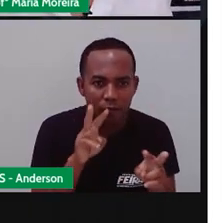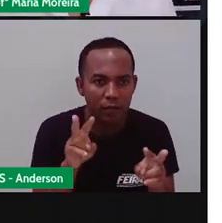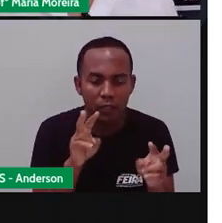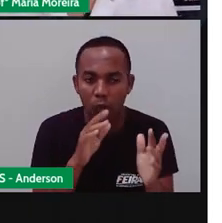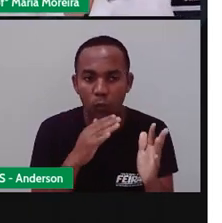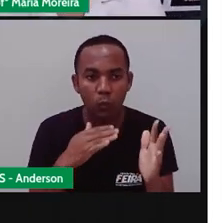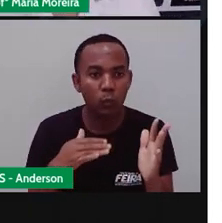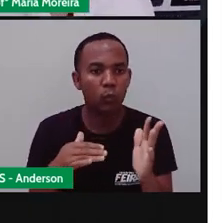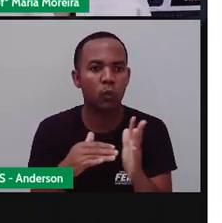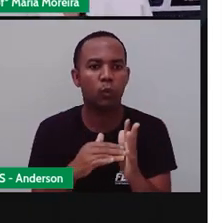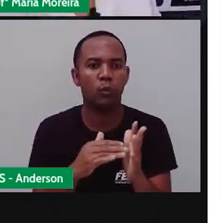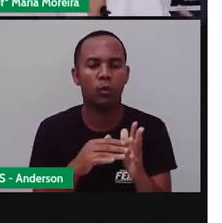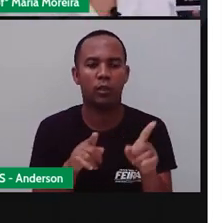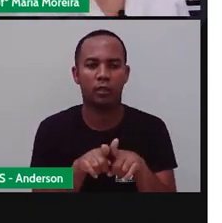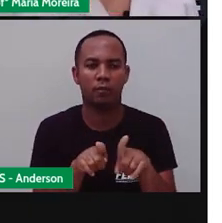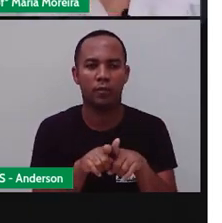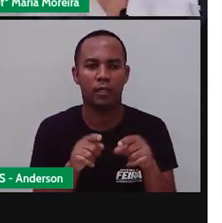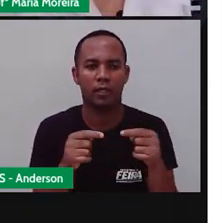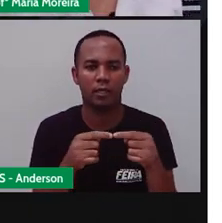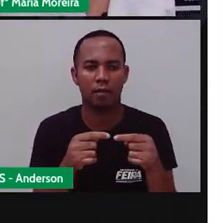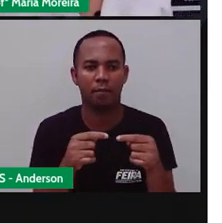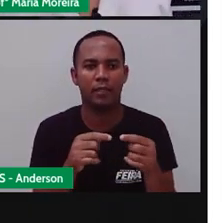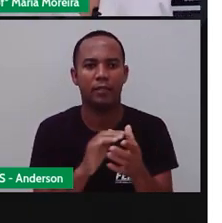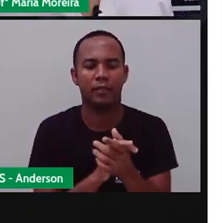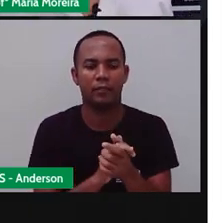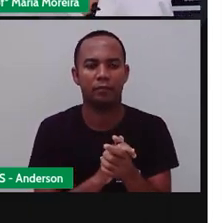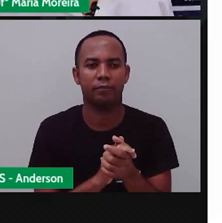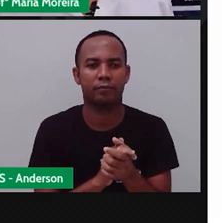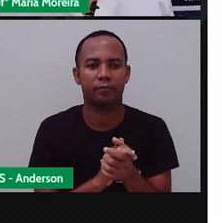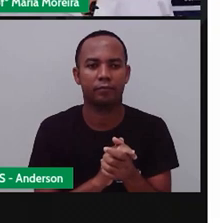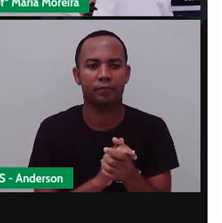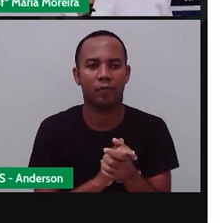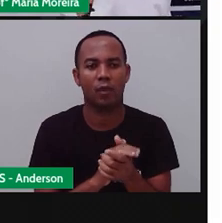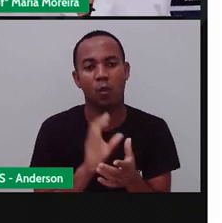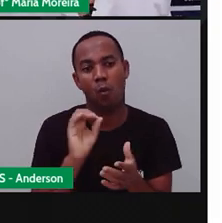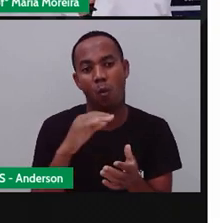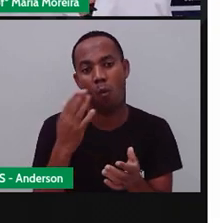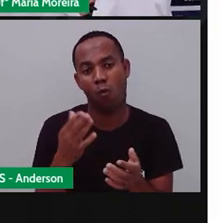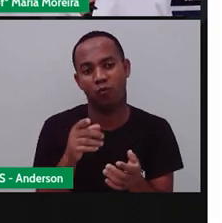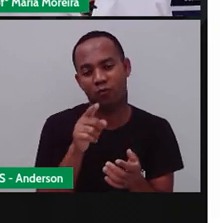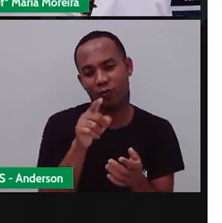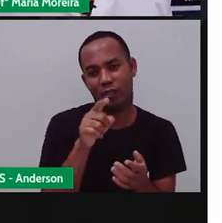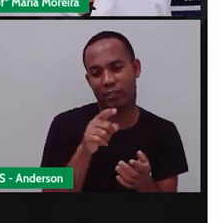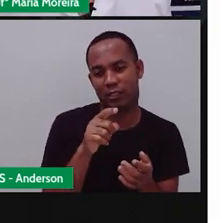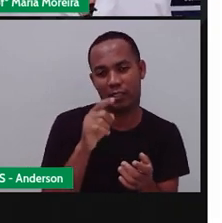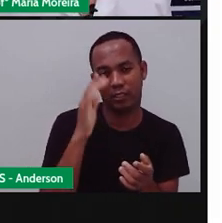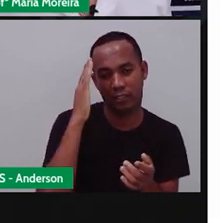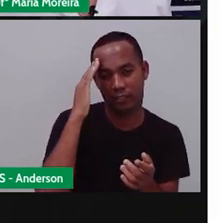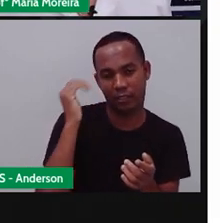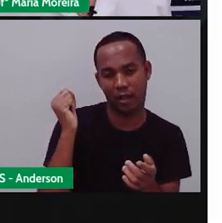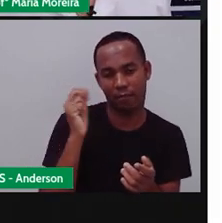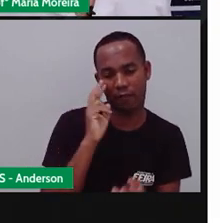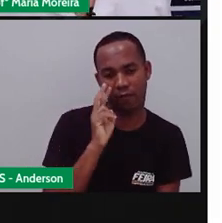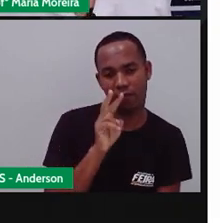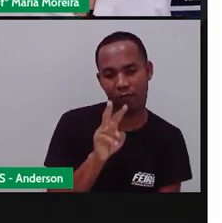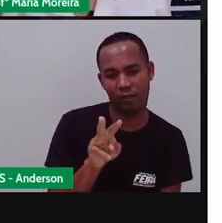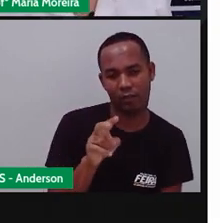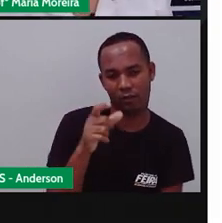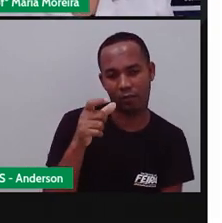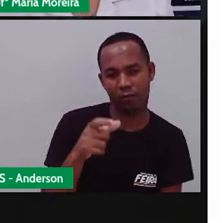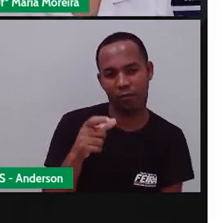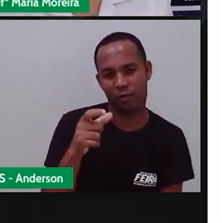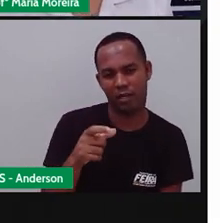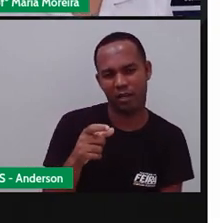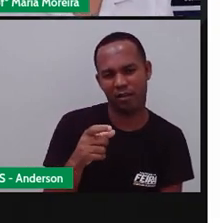vivenciar aquele momento e contradição. Você sabe por que contradição, Anderson? Porque eu olho a paisagem e eu posso